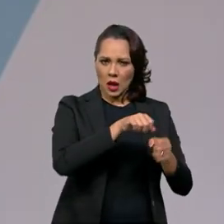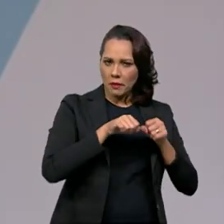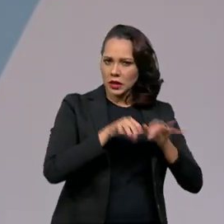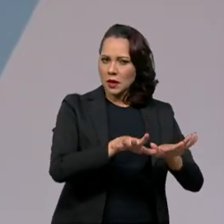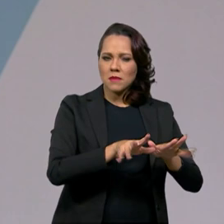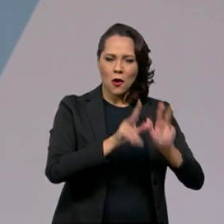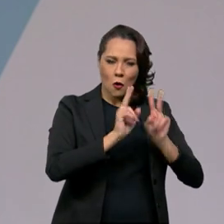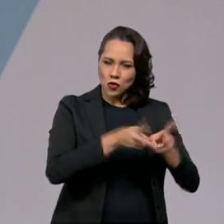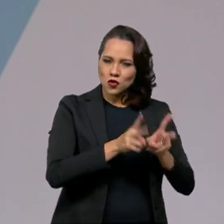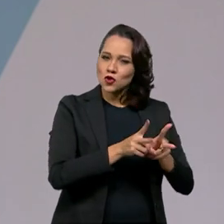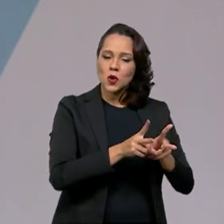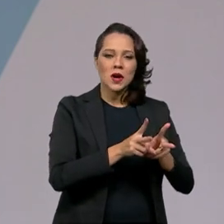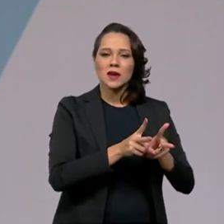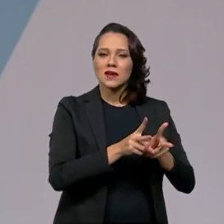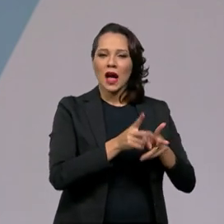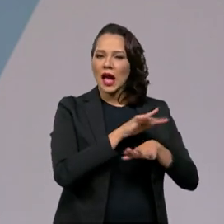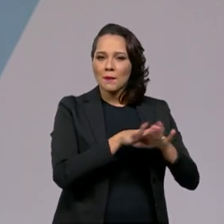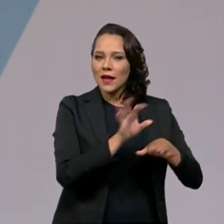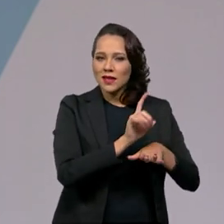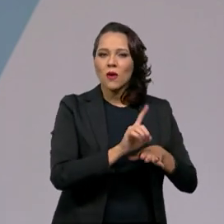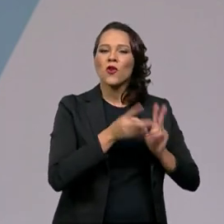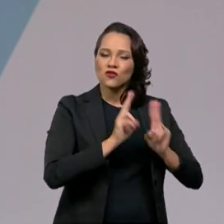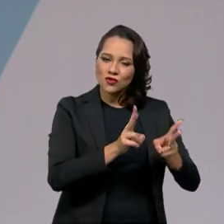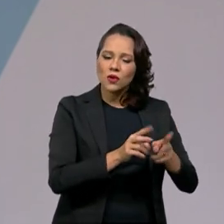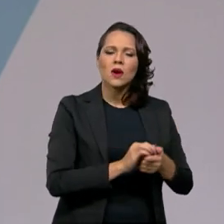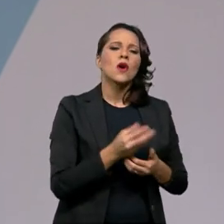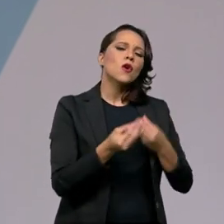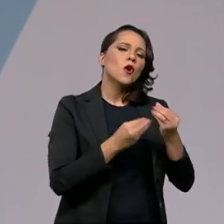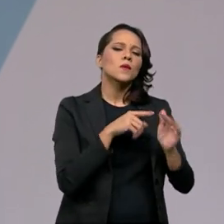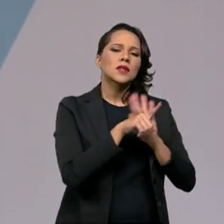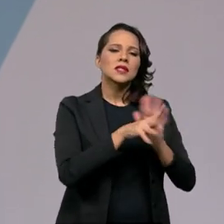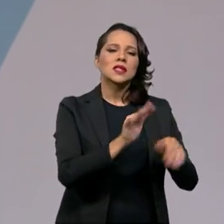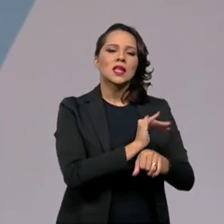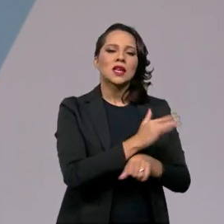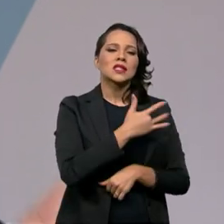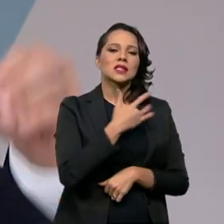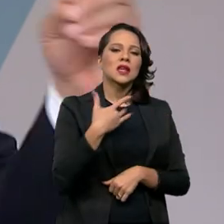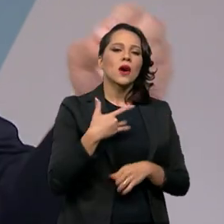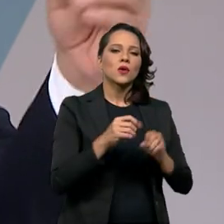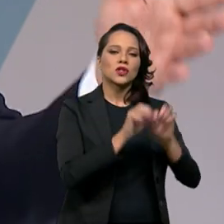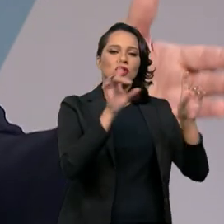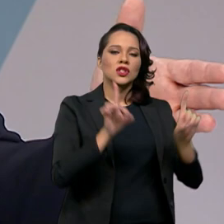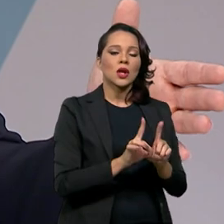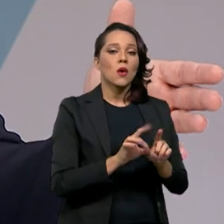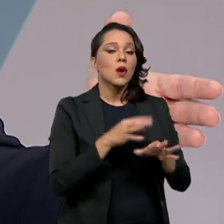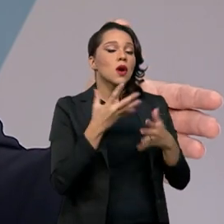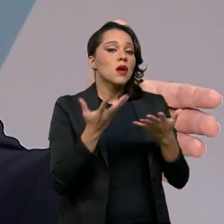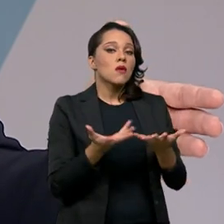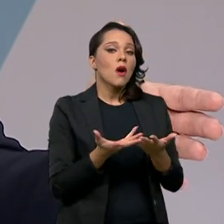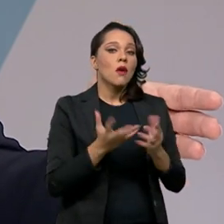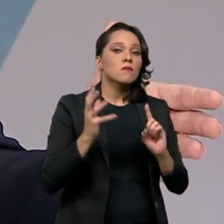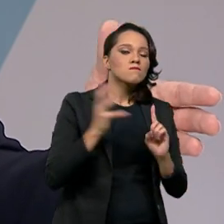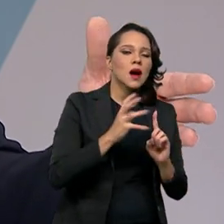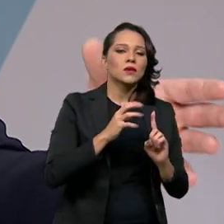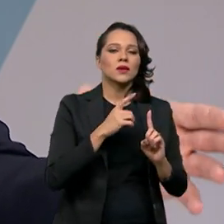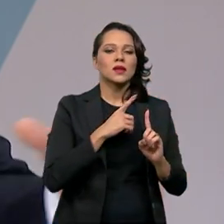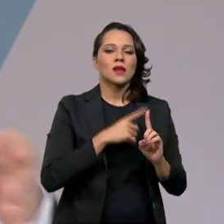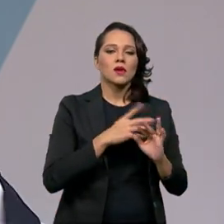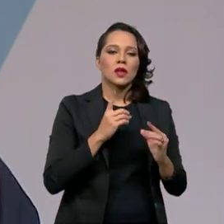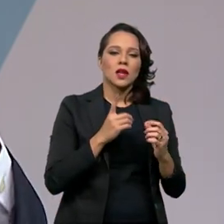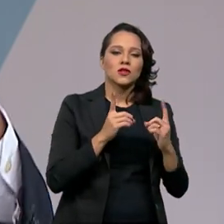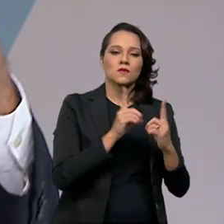veio para ficar, não tem como voltar mais. Como é que o senhor analisa a estratégia de saúde digital e o impacto que ela tem na atenção